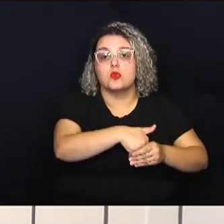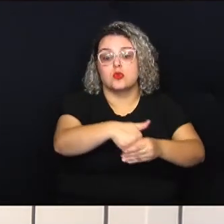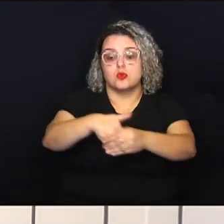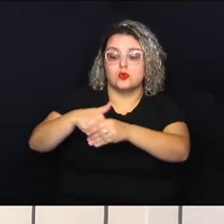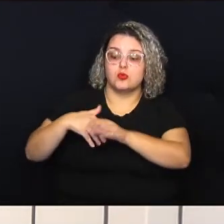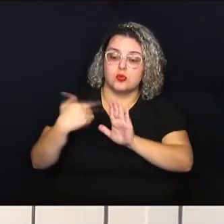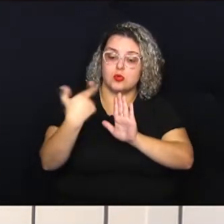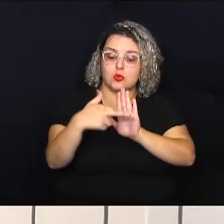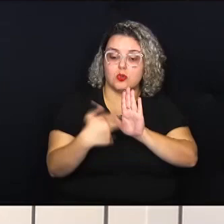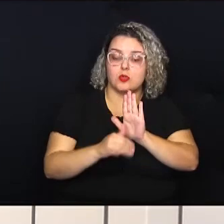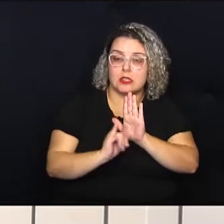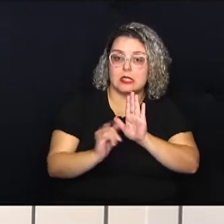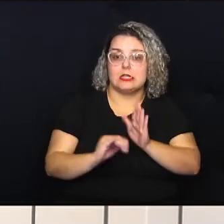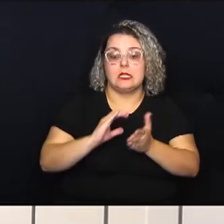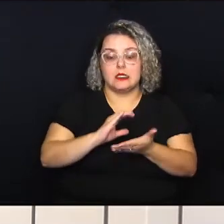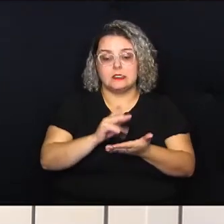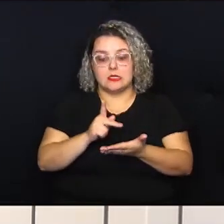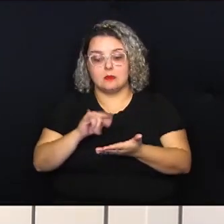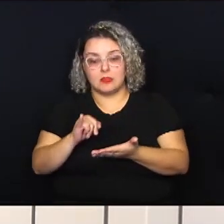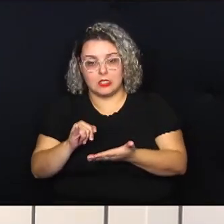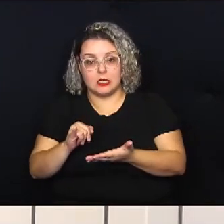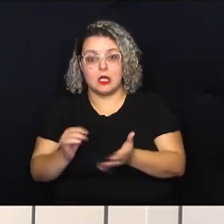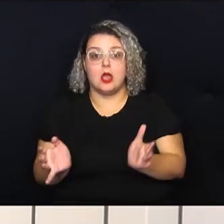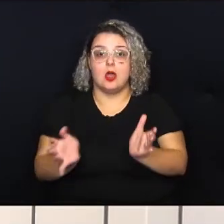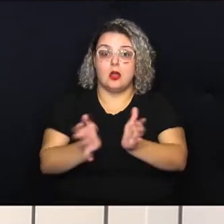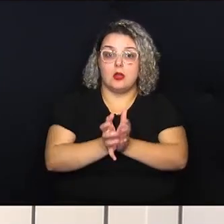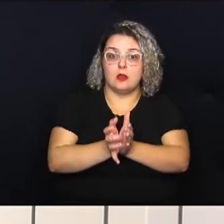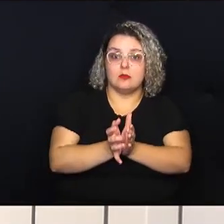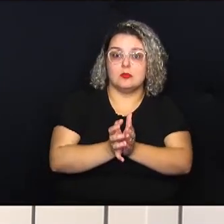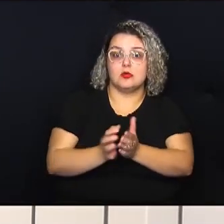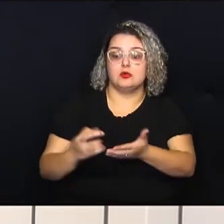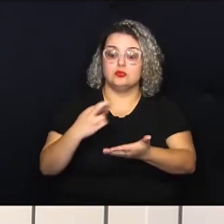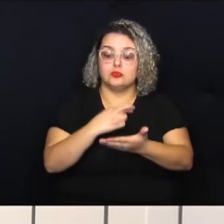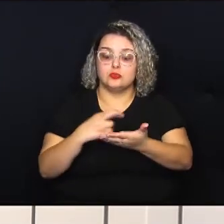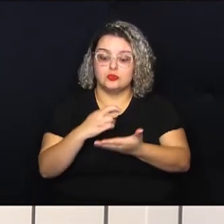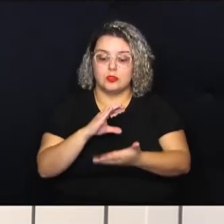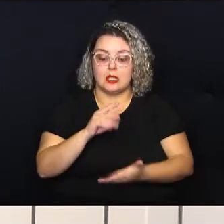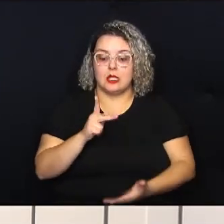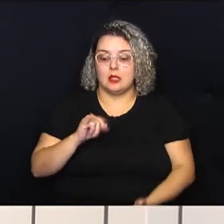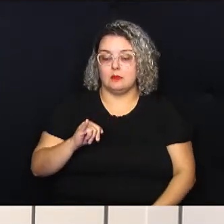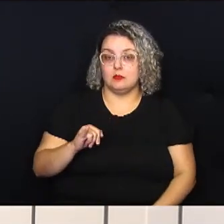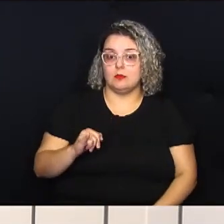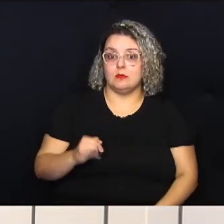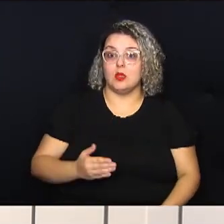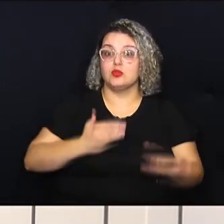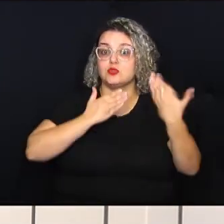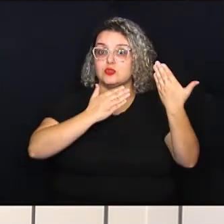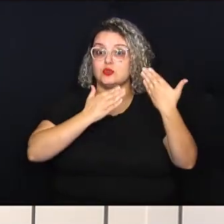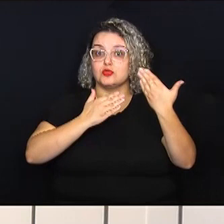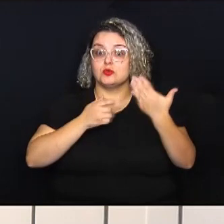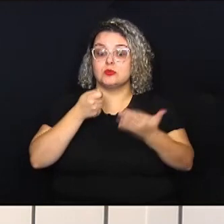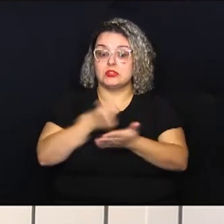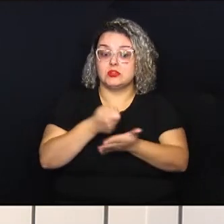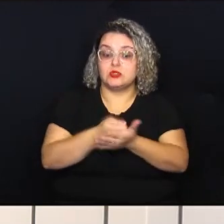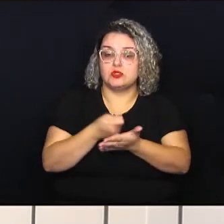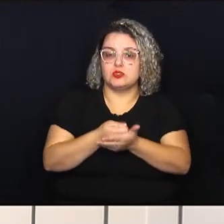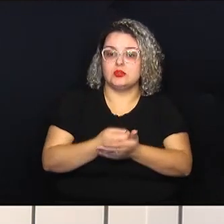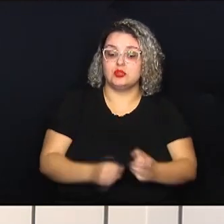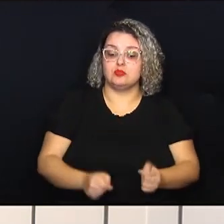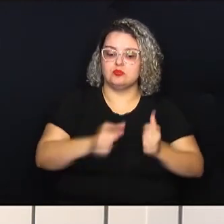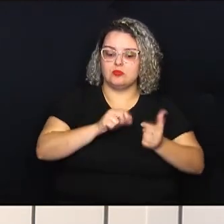relatório da CPI, a Comissão Parlamentar de Inquérito, criada para apurar supostas cobranças de vantagens